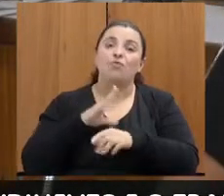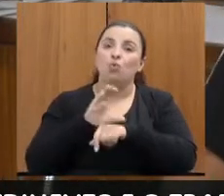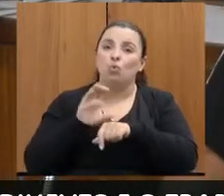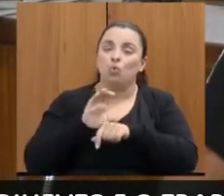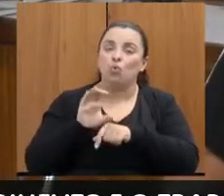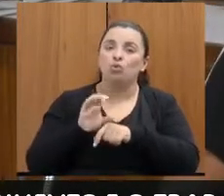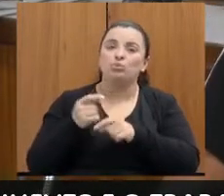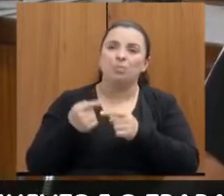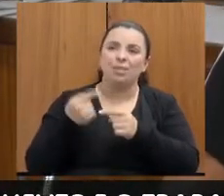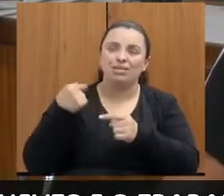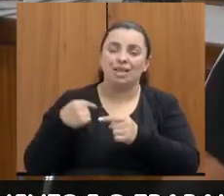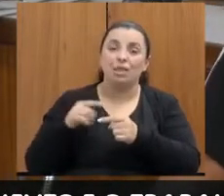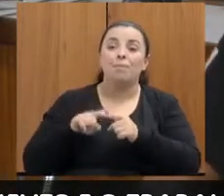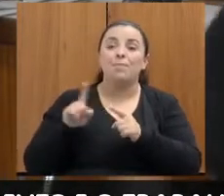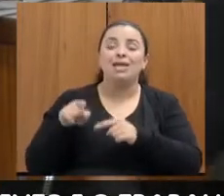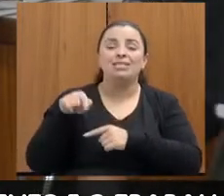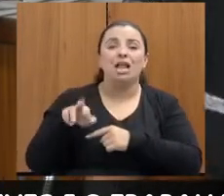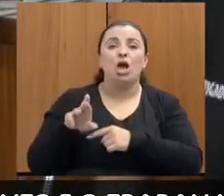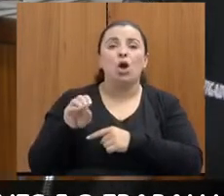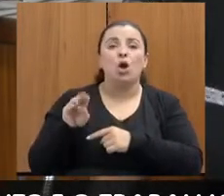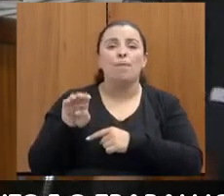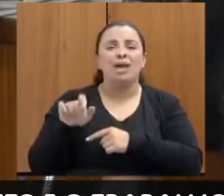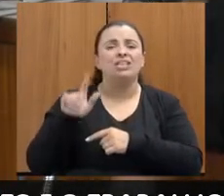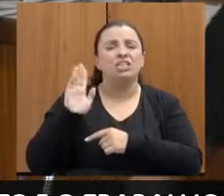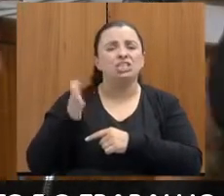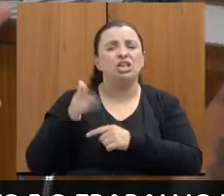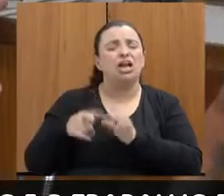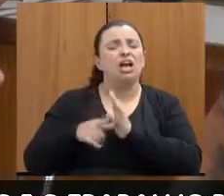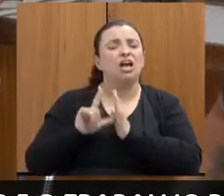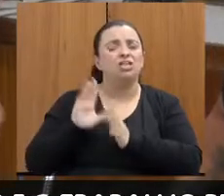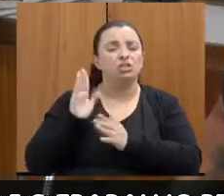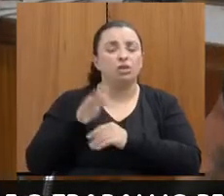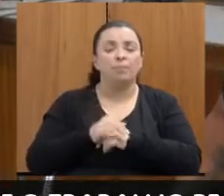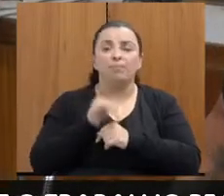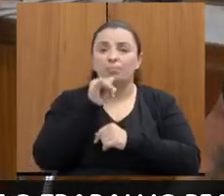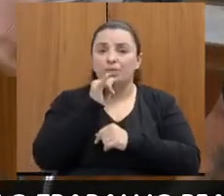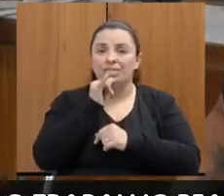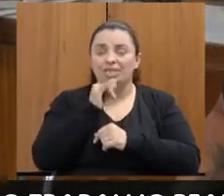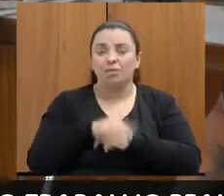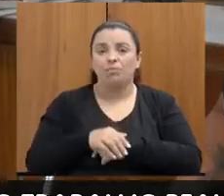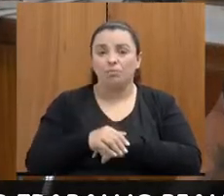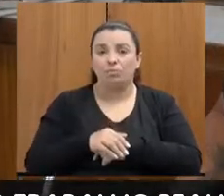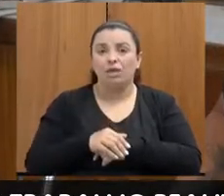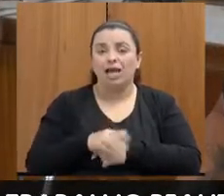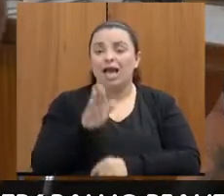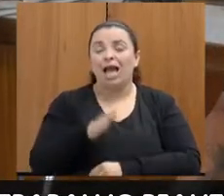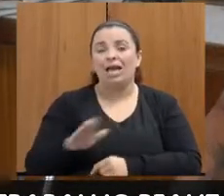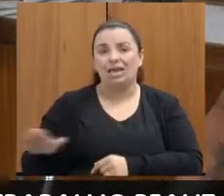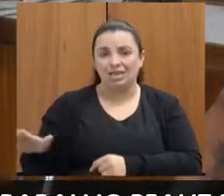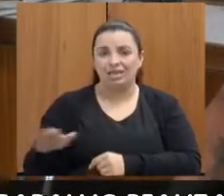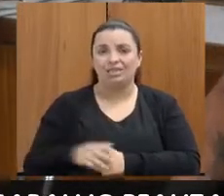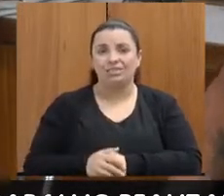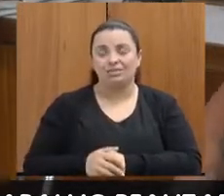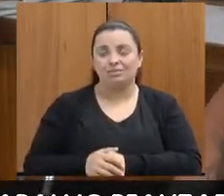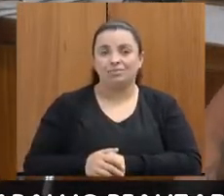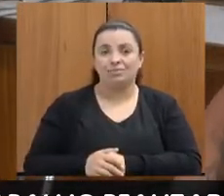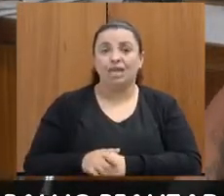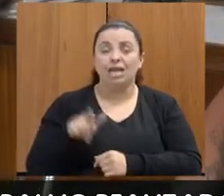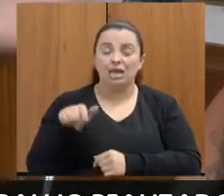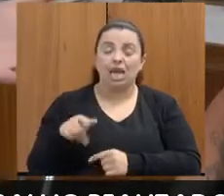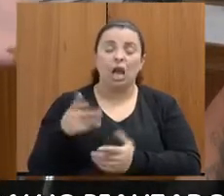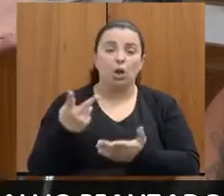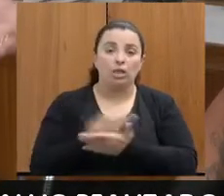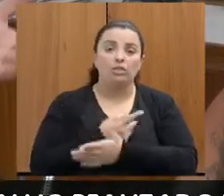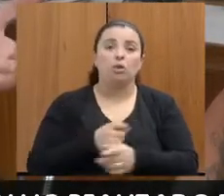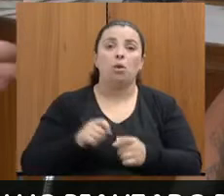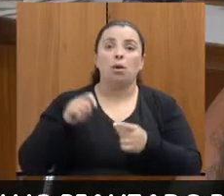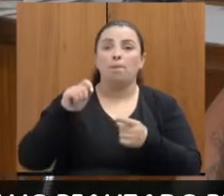desde que ela chegou, ela já fazia isso. O que é isso? Criança, no nosso caso, que é bem afunilado, que é vítima de algum